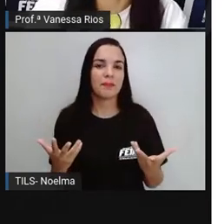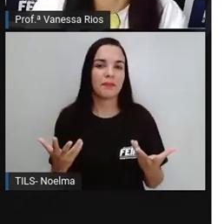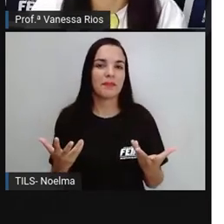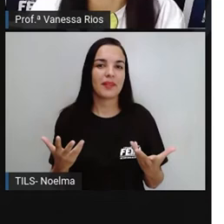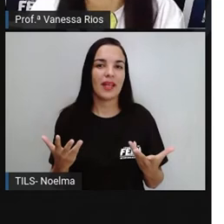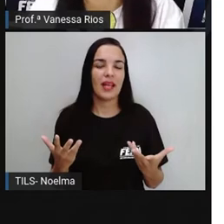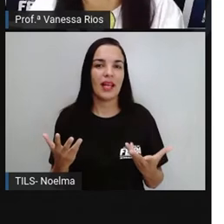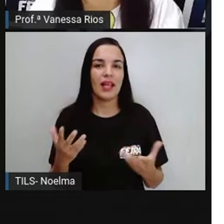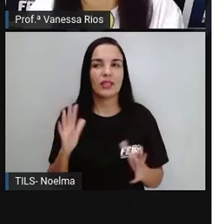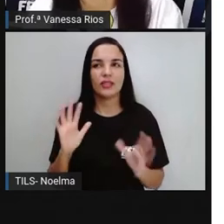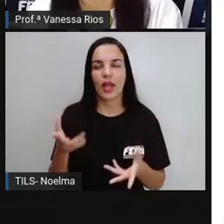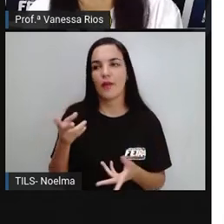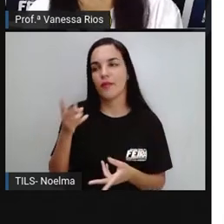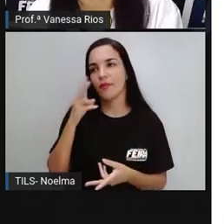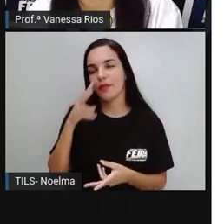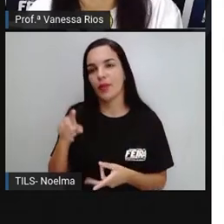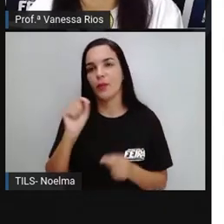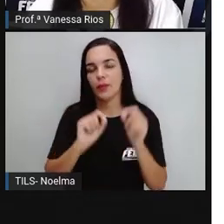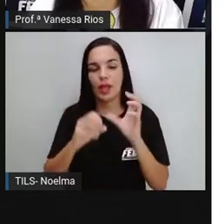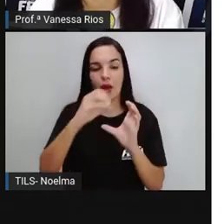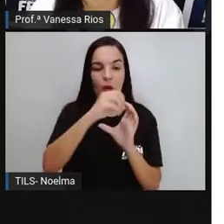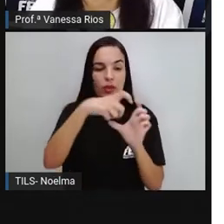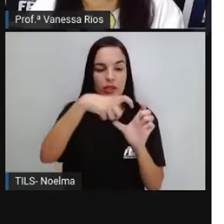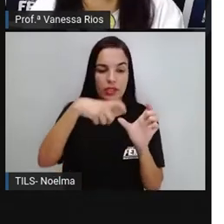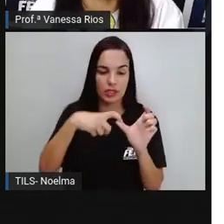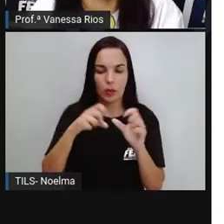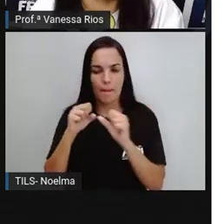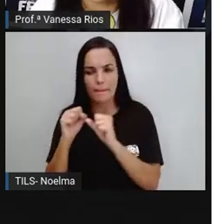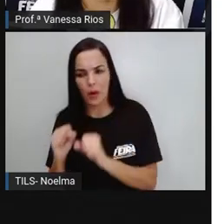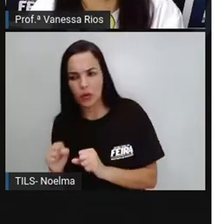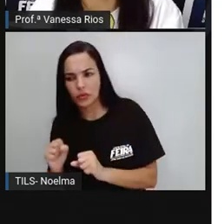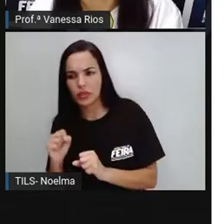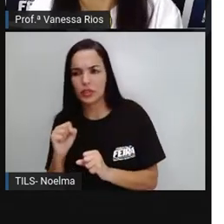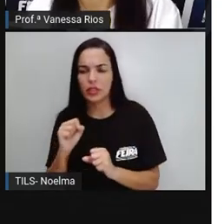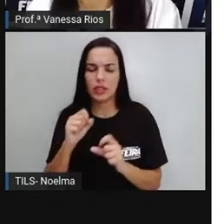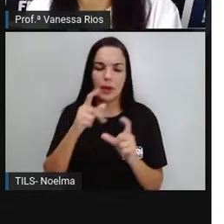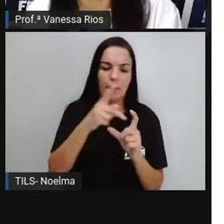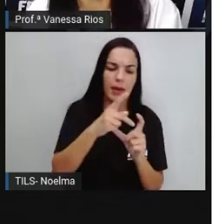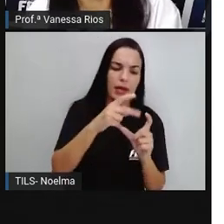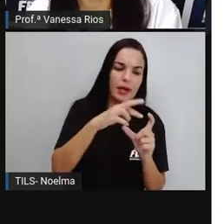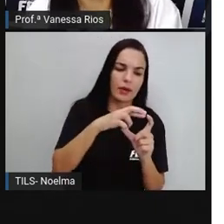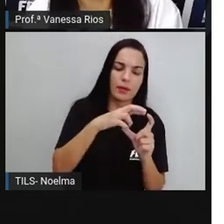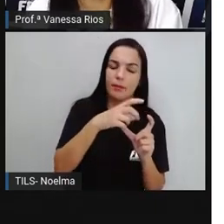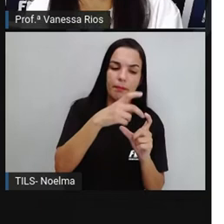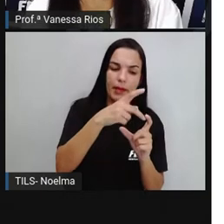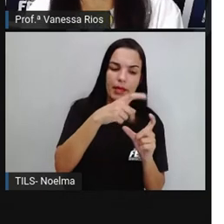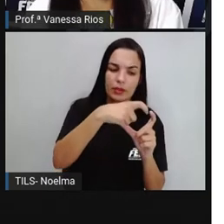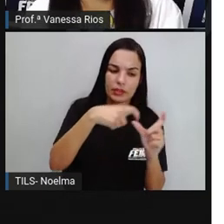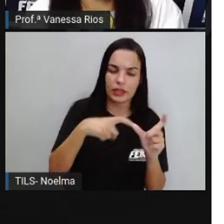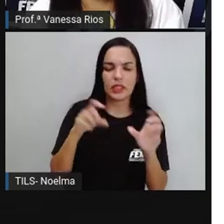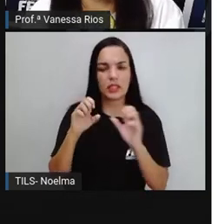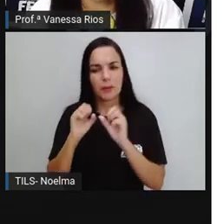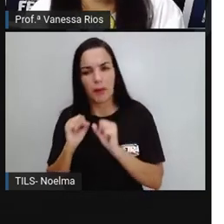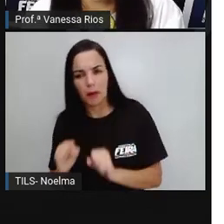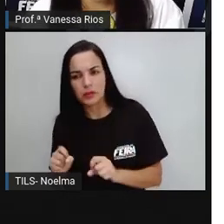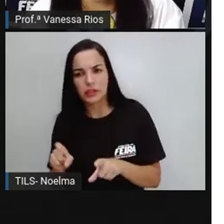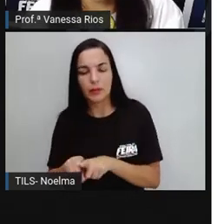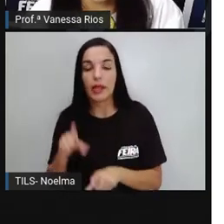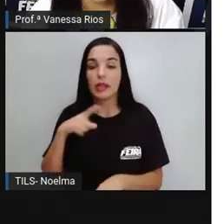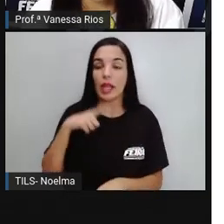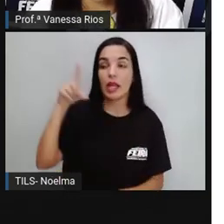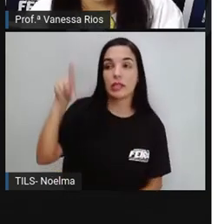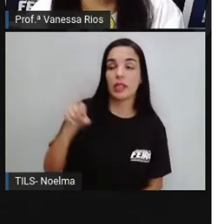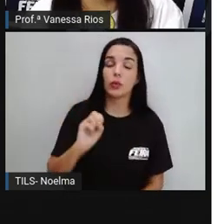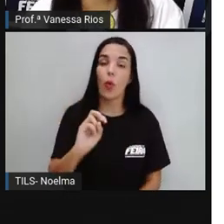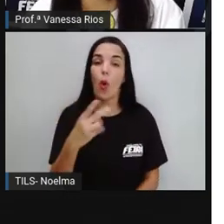oxítonas e que as paroxítonas podem ser acentuadas ou não. E as paroxítonas,